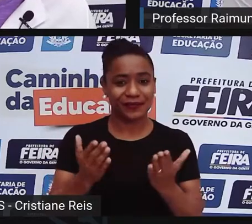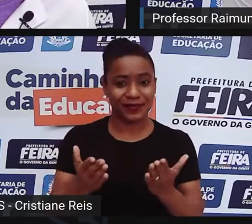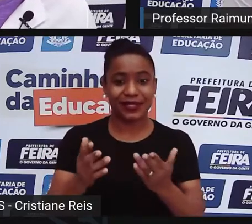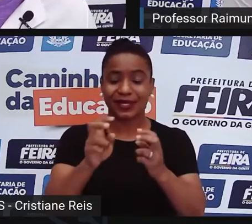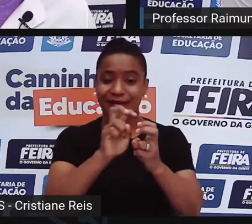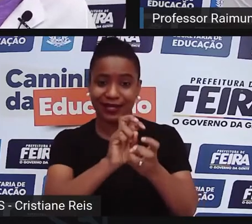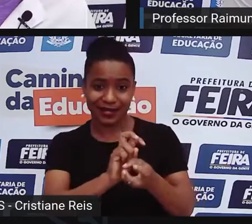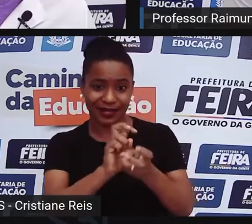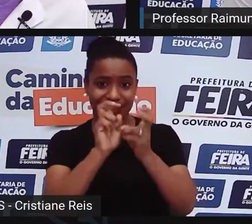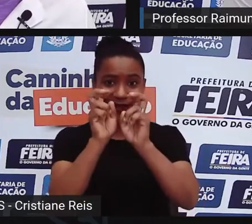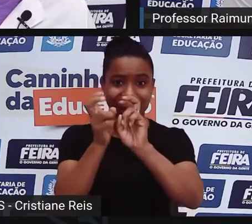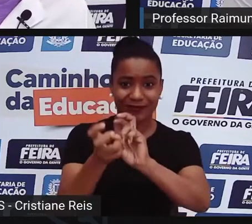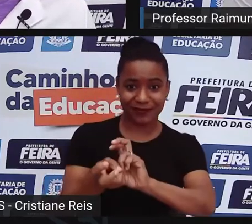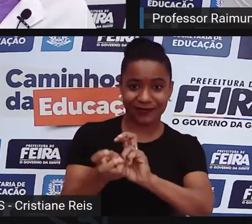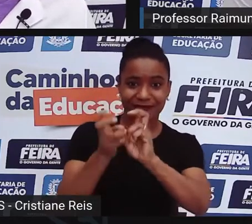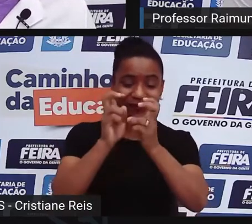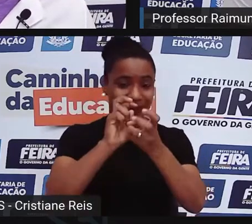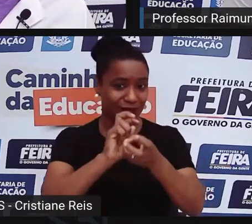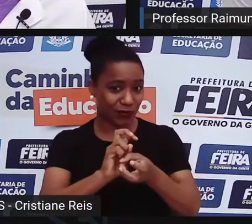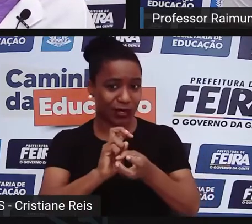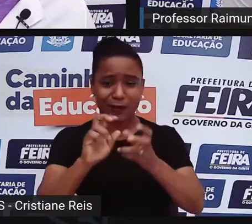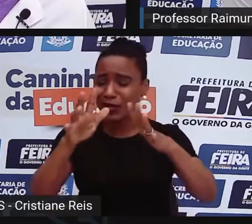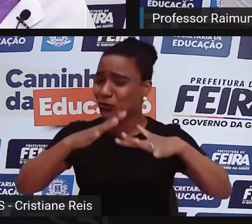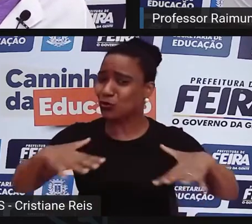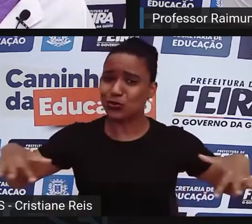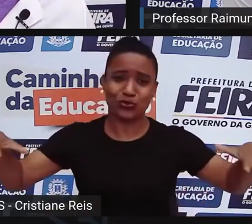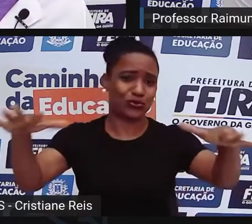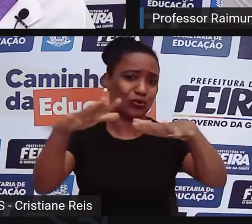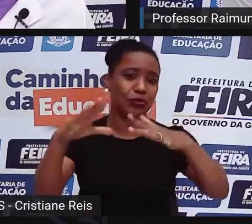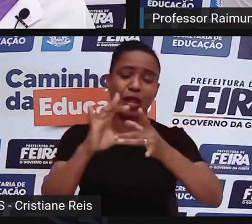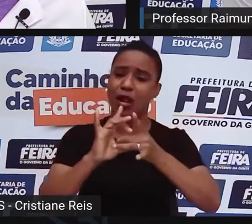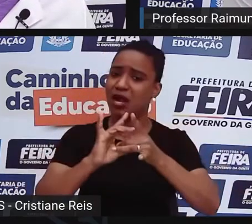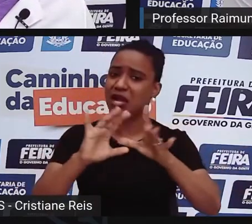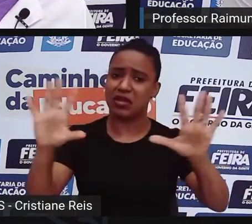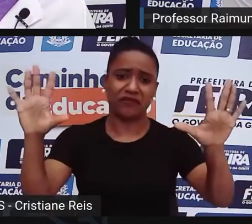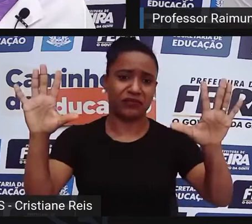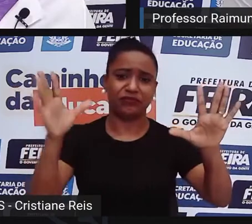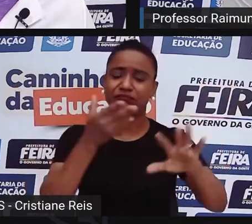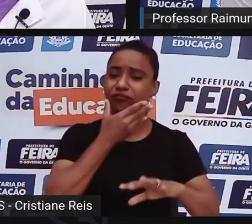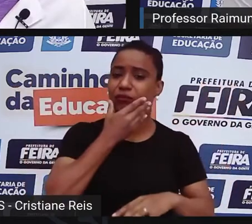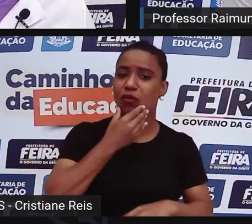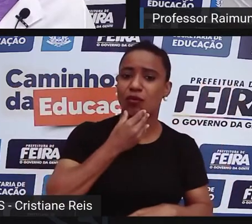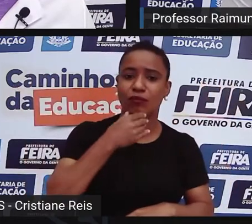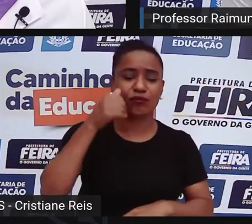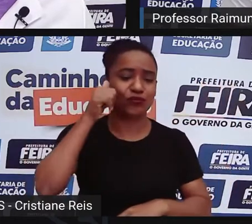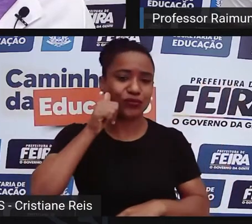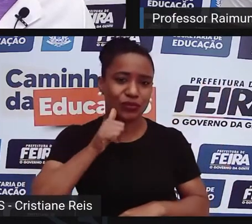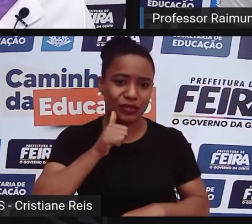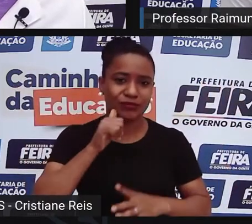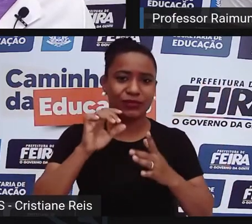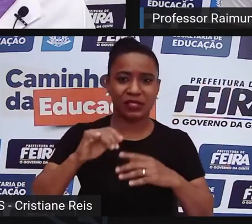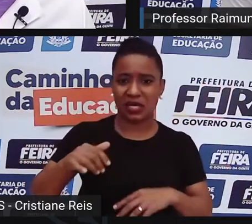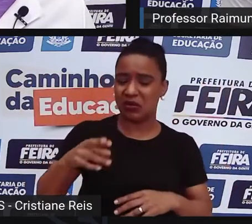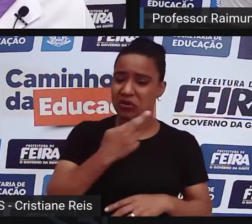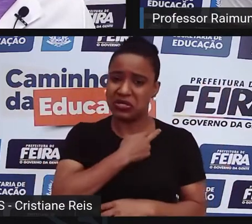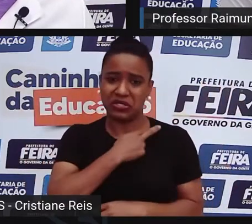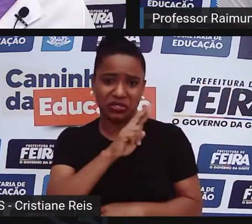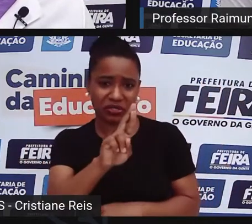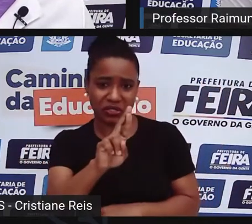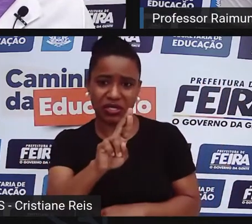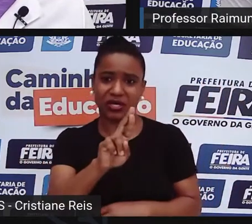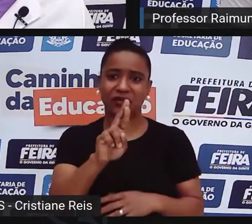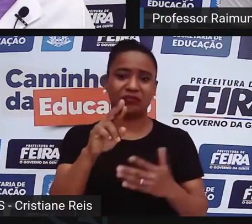capoeira, ela está para todos, todas, não tem distinção de religião,